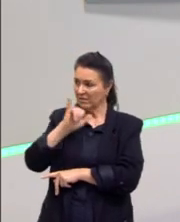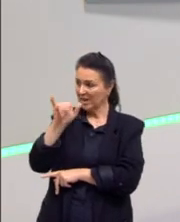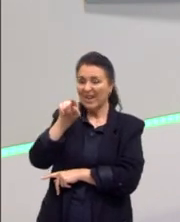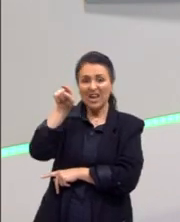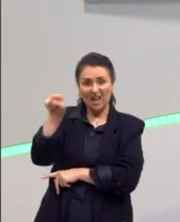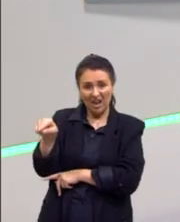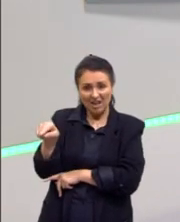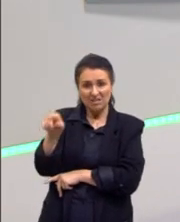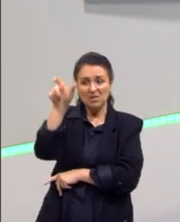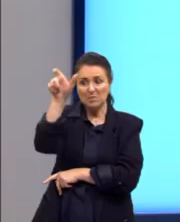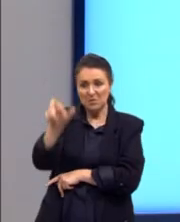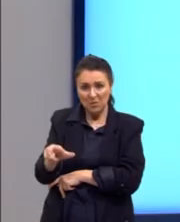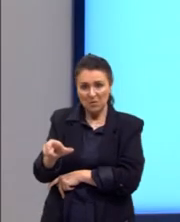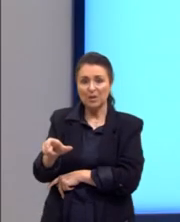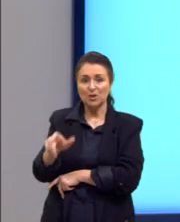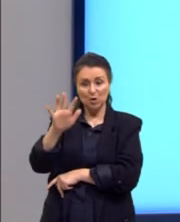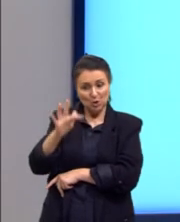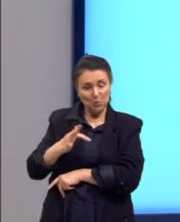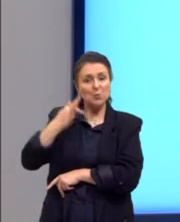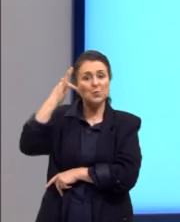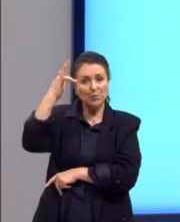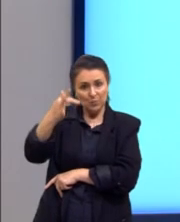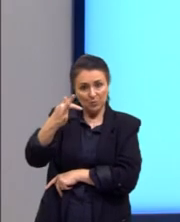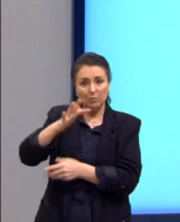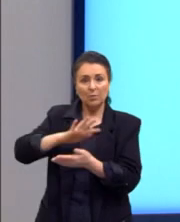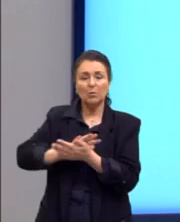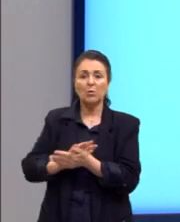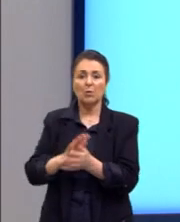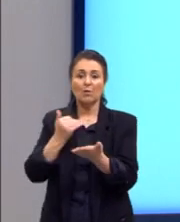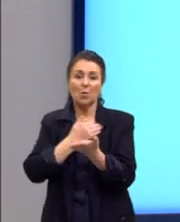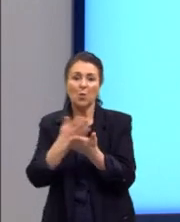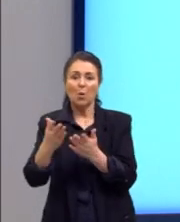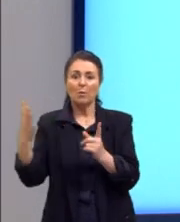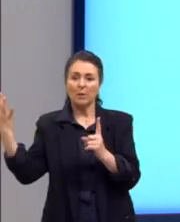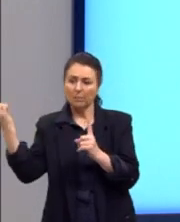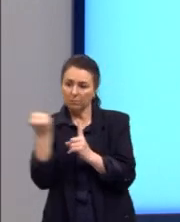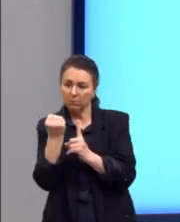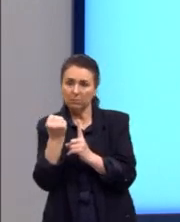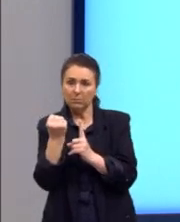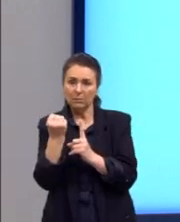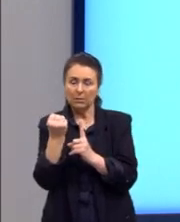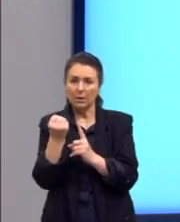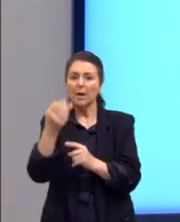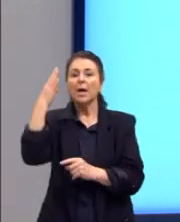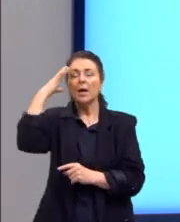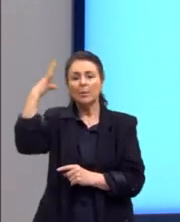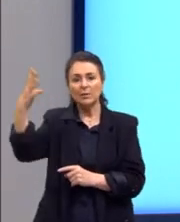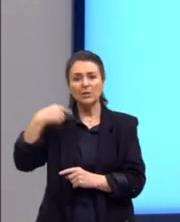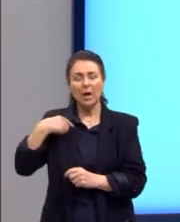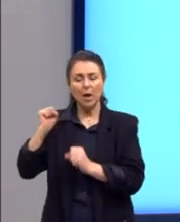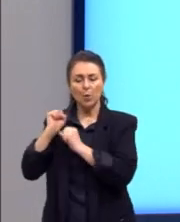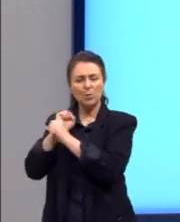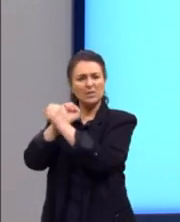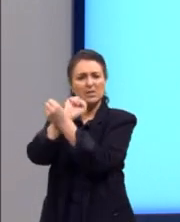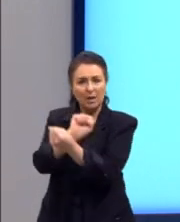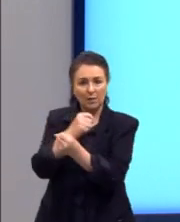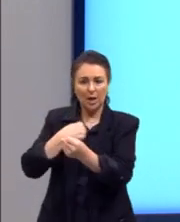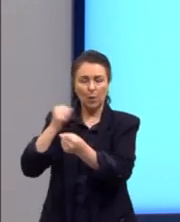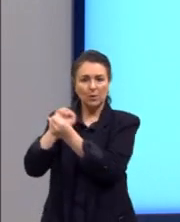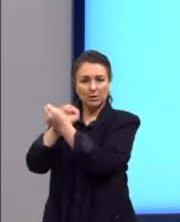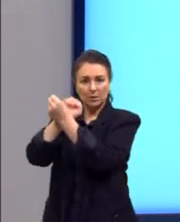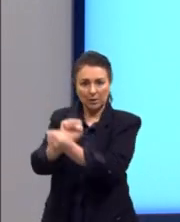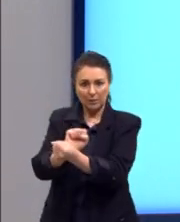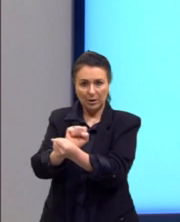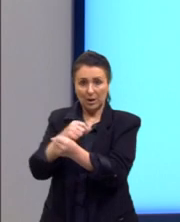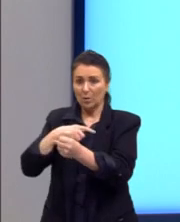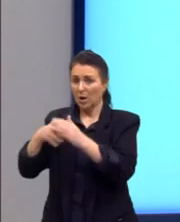Agora, você para e pensa. Se te escravizassem, se me escravizassem, por exemplo, eu ia roubar do meu